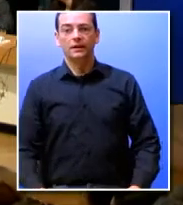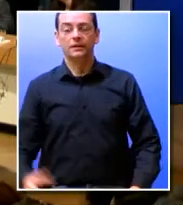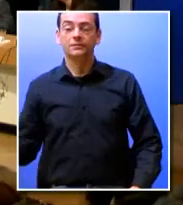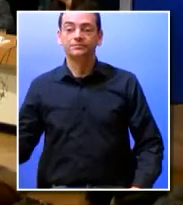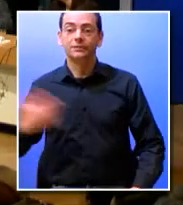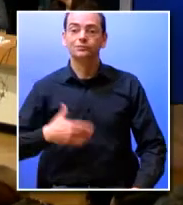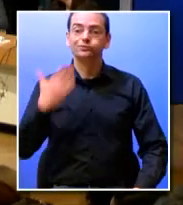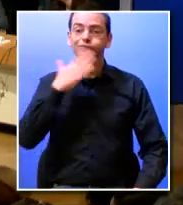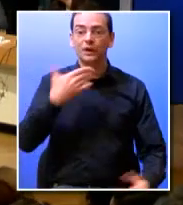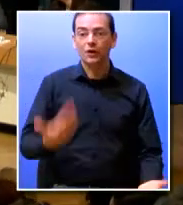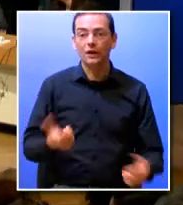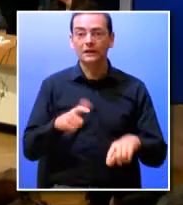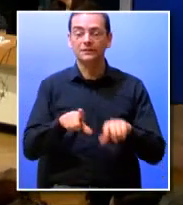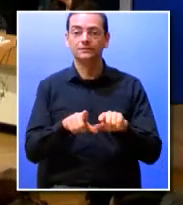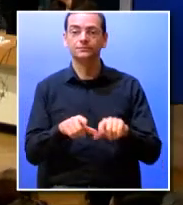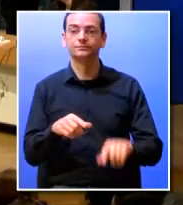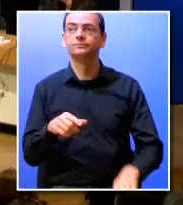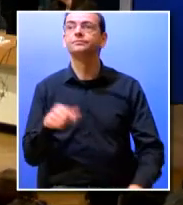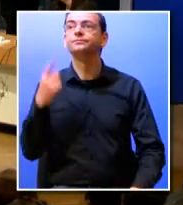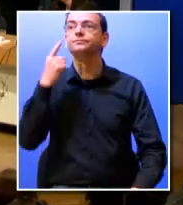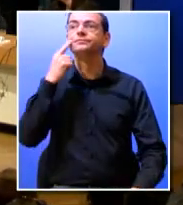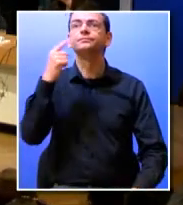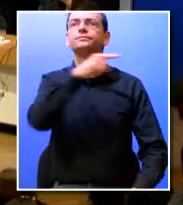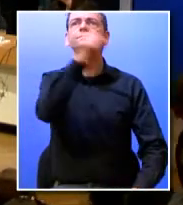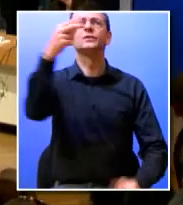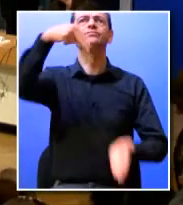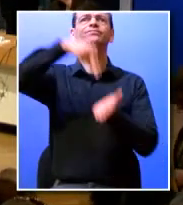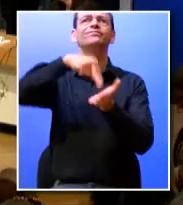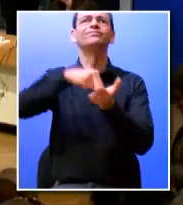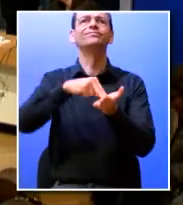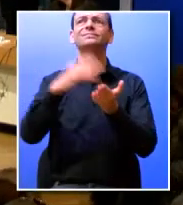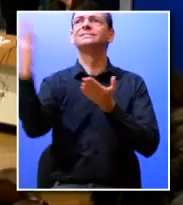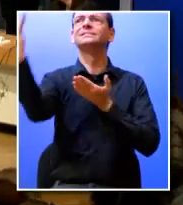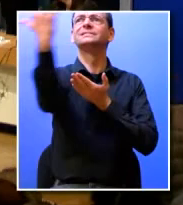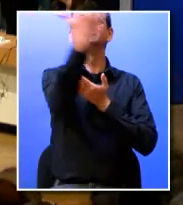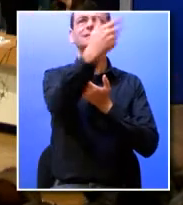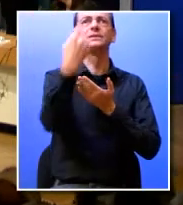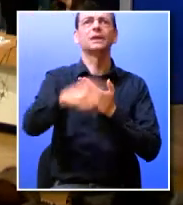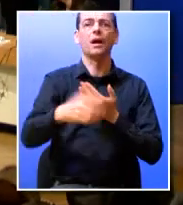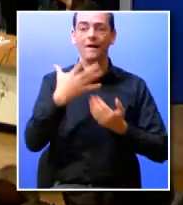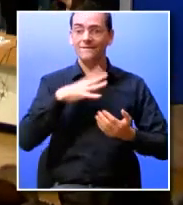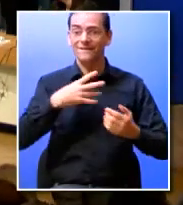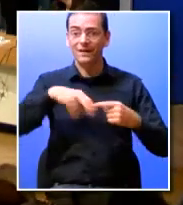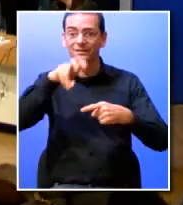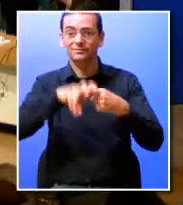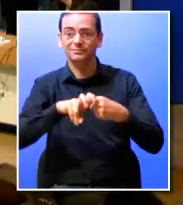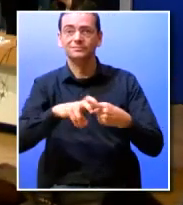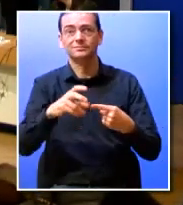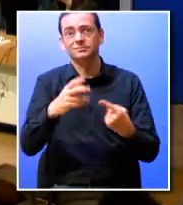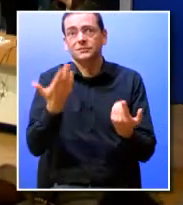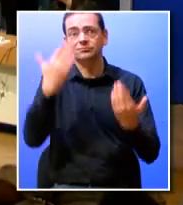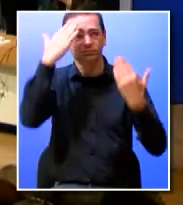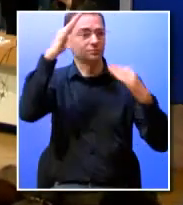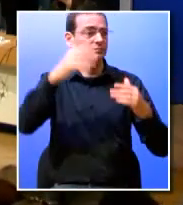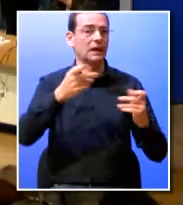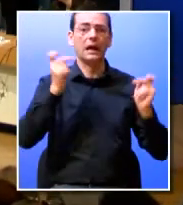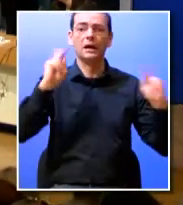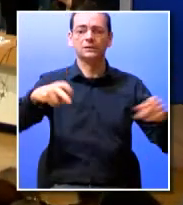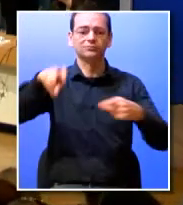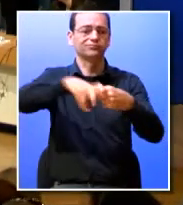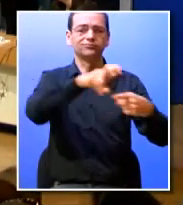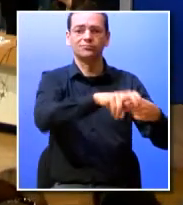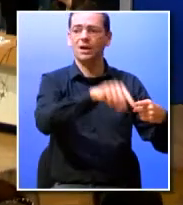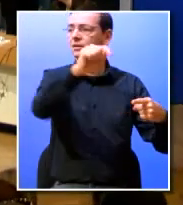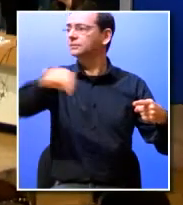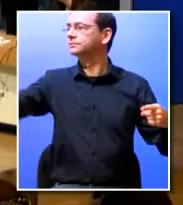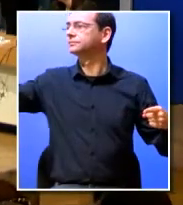para dizer que se há algum participante que esteja em pé e que pretenda sentar-se que há vários lugares disponíveis espalhados pela